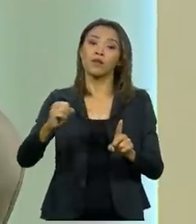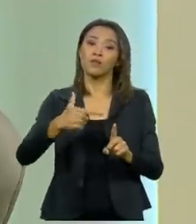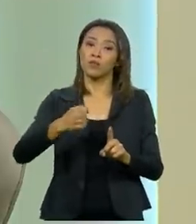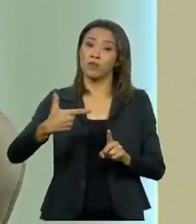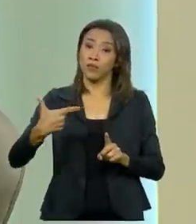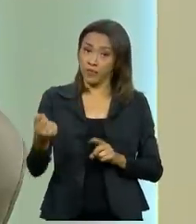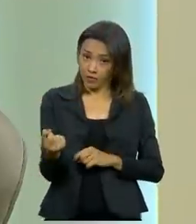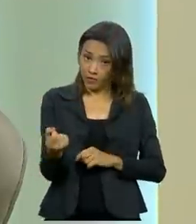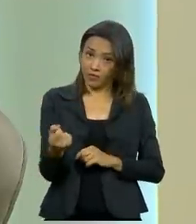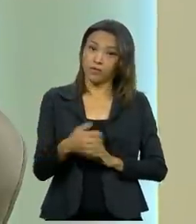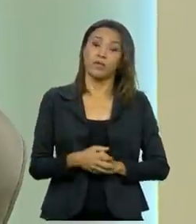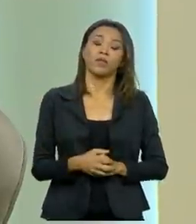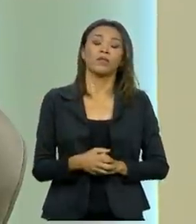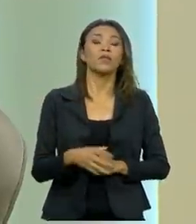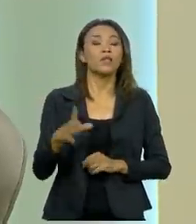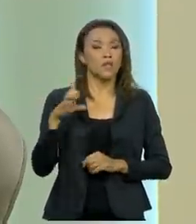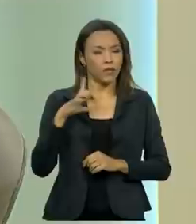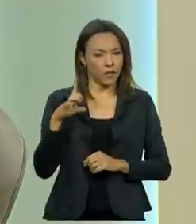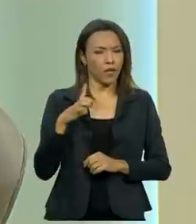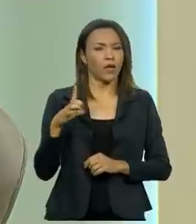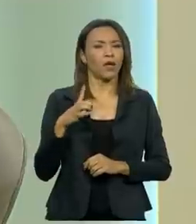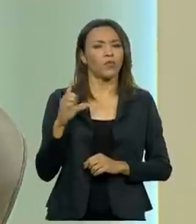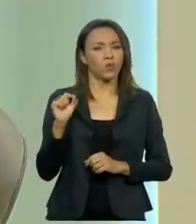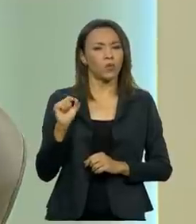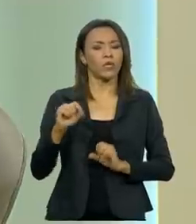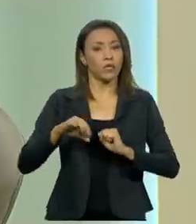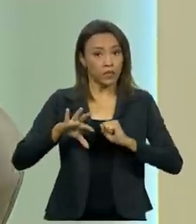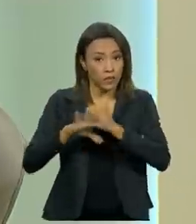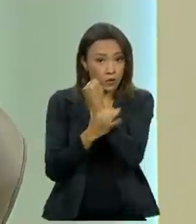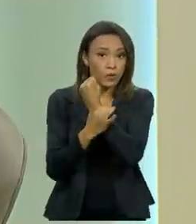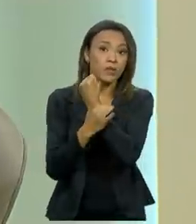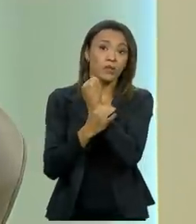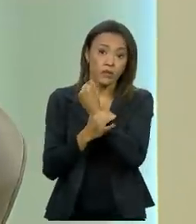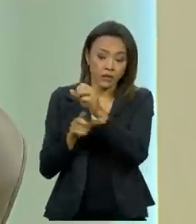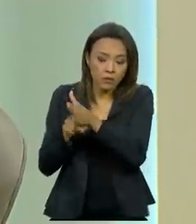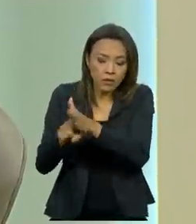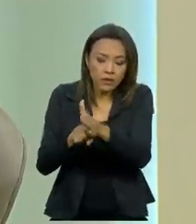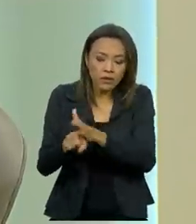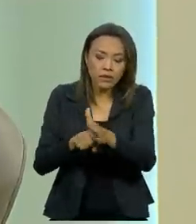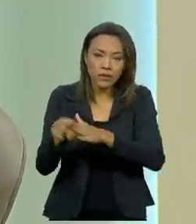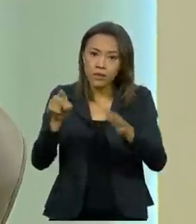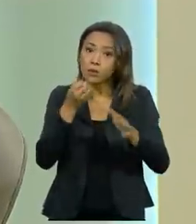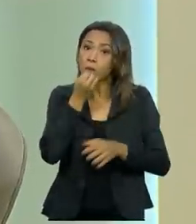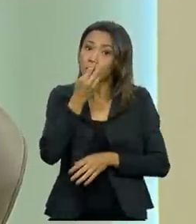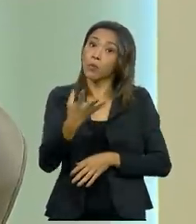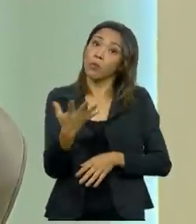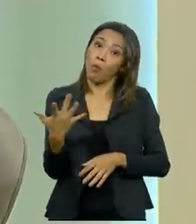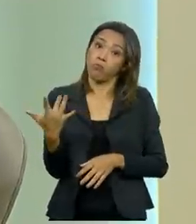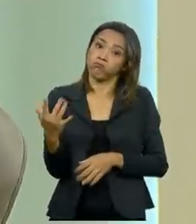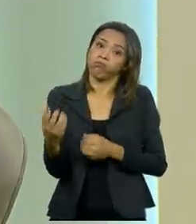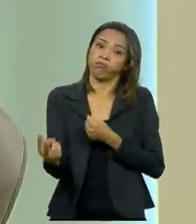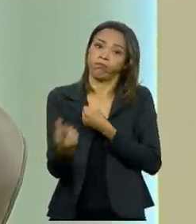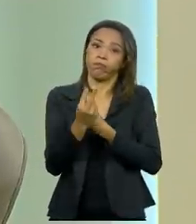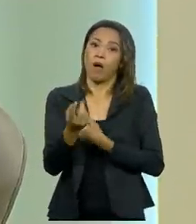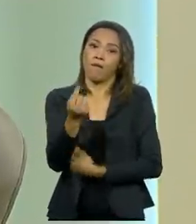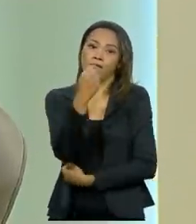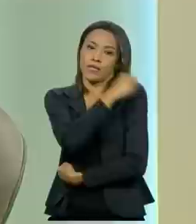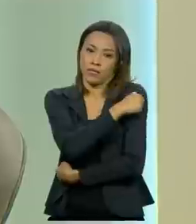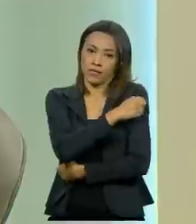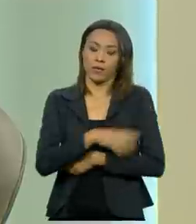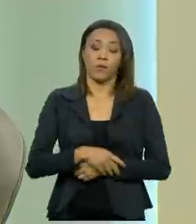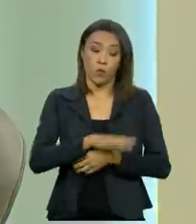há evidências científicas muito sólidas do benefício da vacinação. As gestantes são um grupo especial.